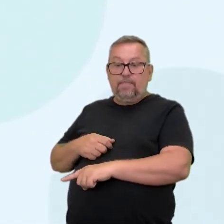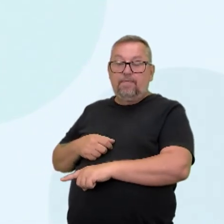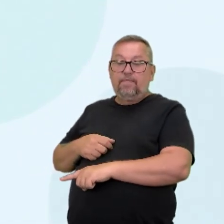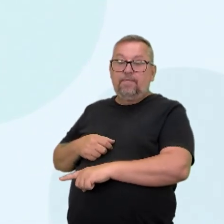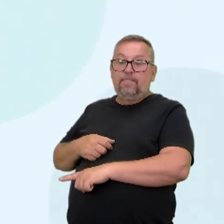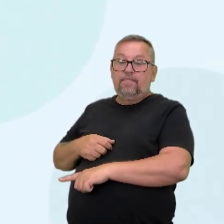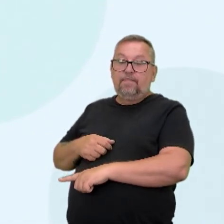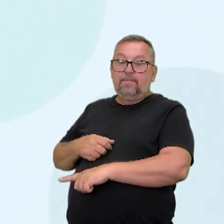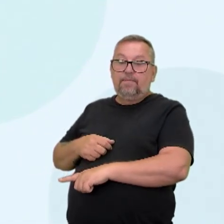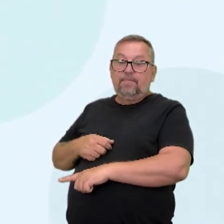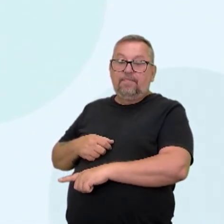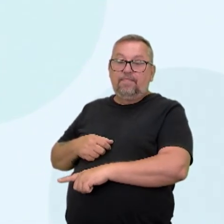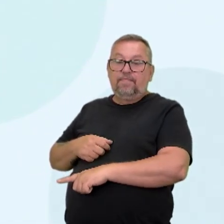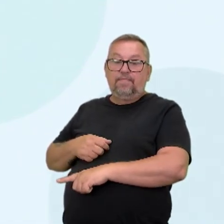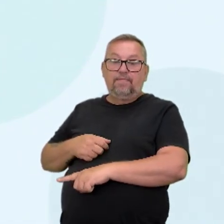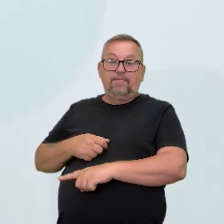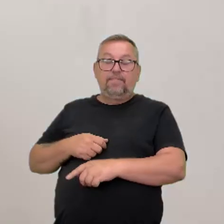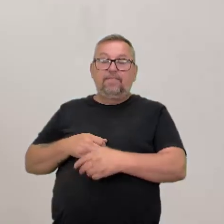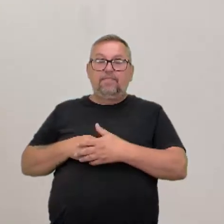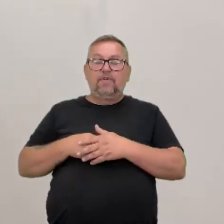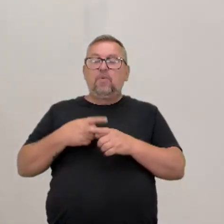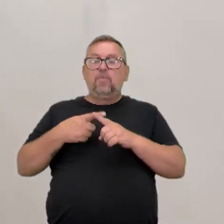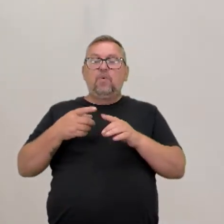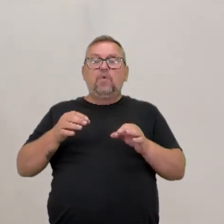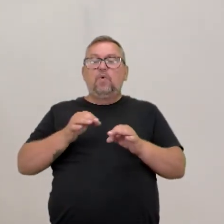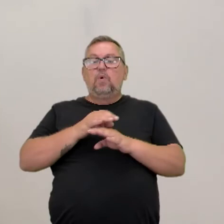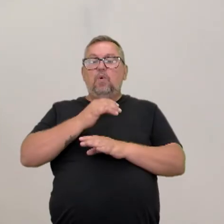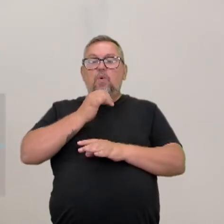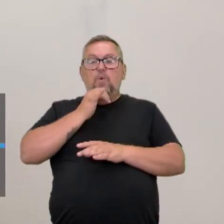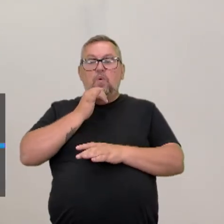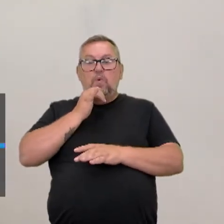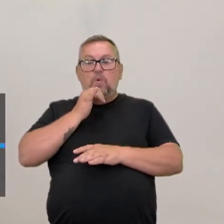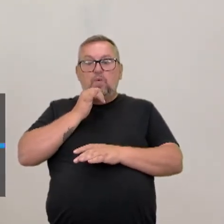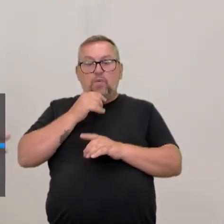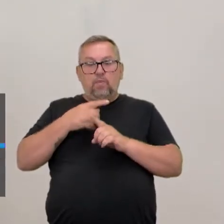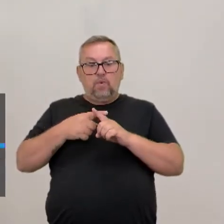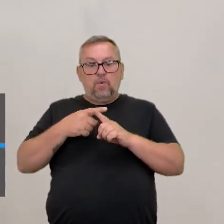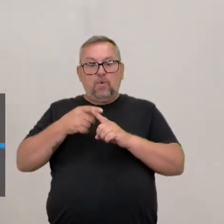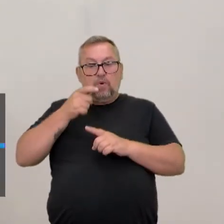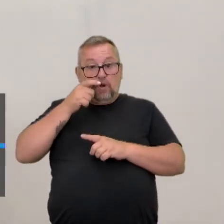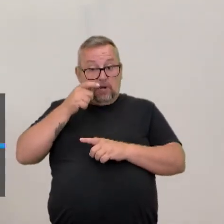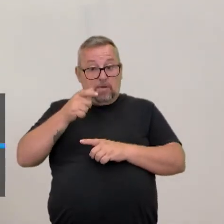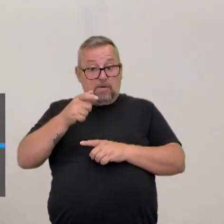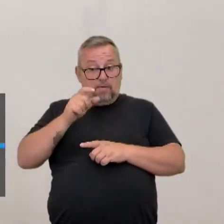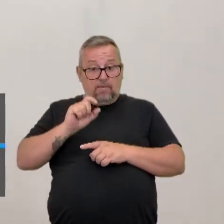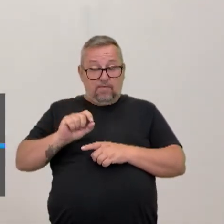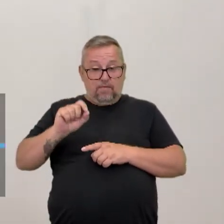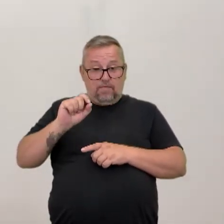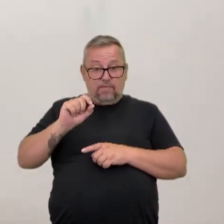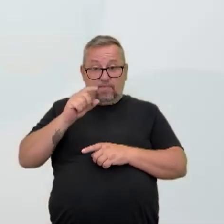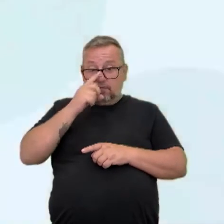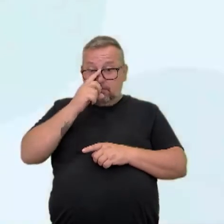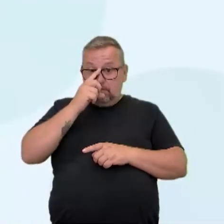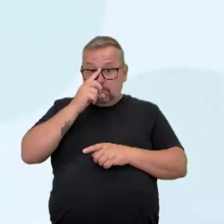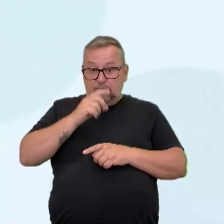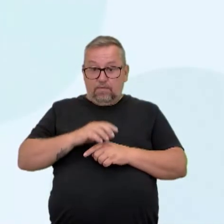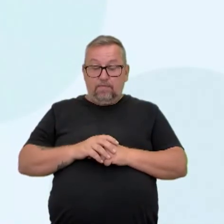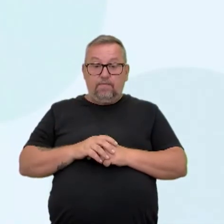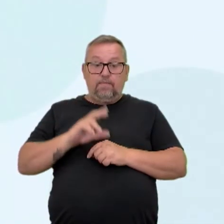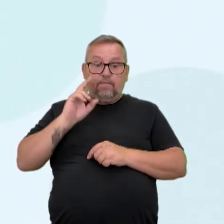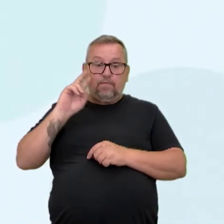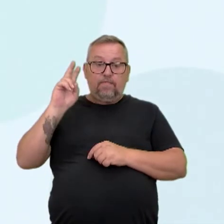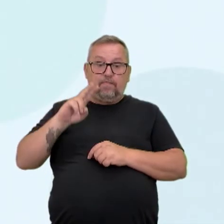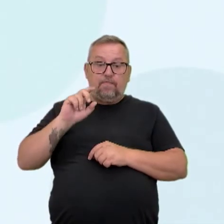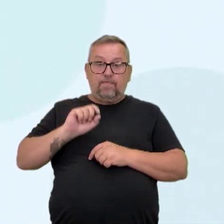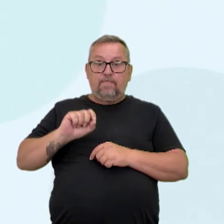etnicização. E por que eu peguei esse exemplo, Máfia? Porque dá pra ver por ele, vamos voltar aqui pro LED, que